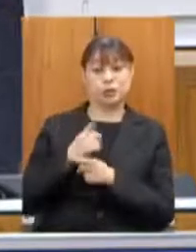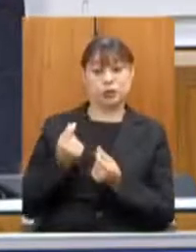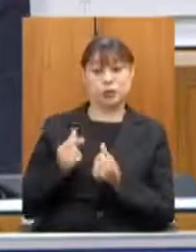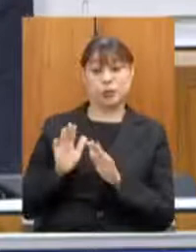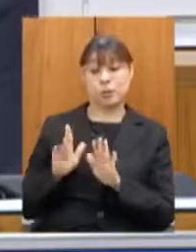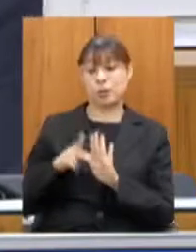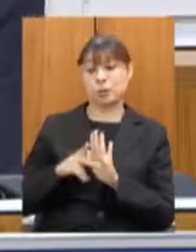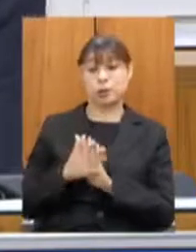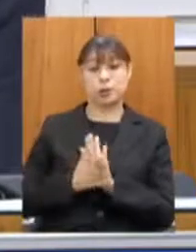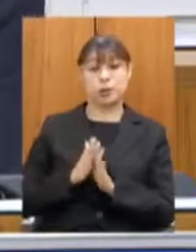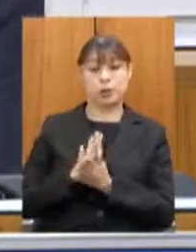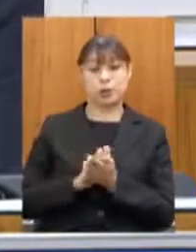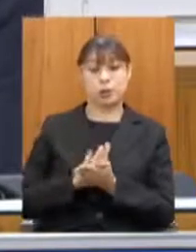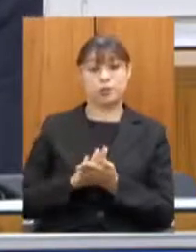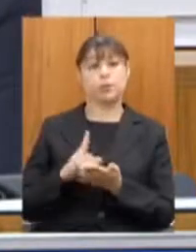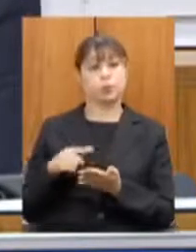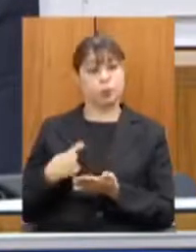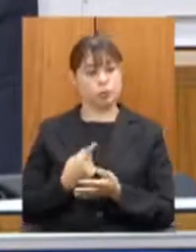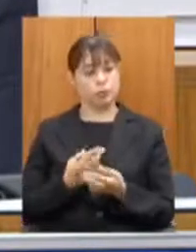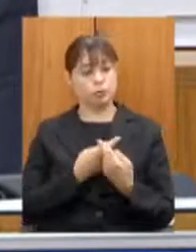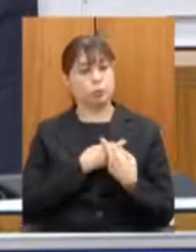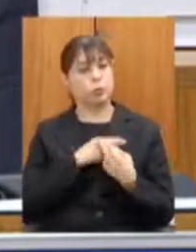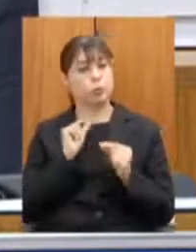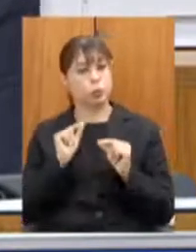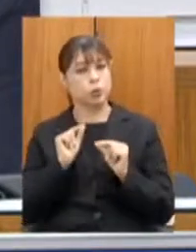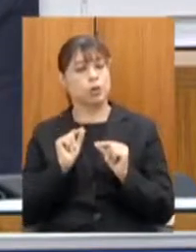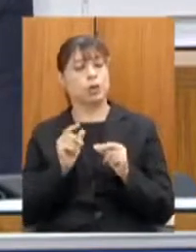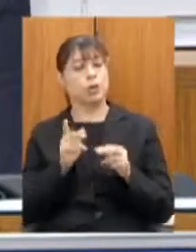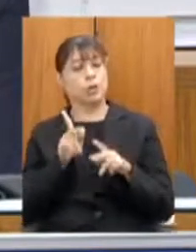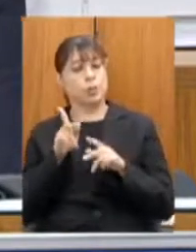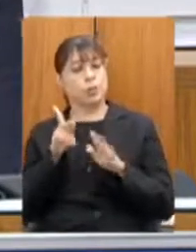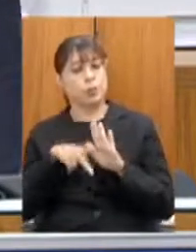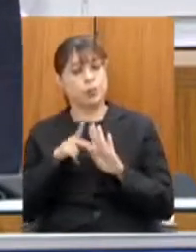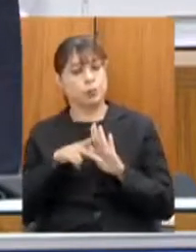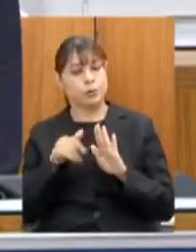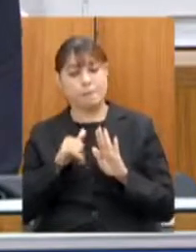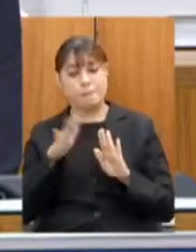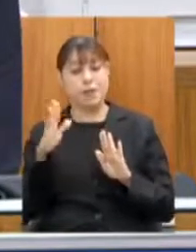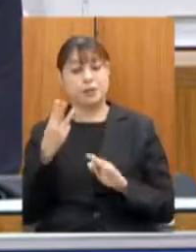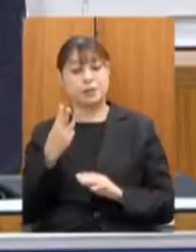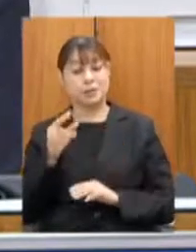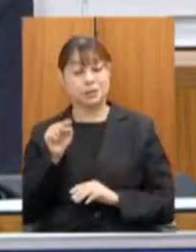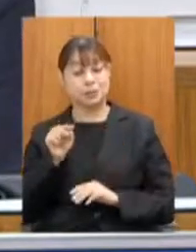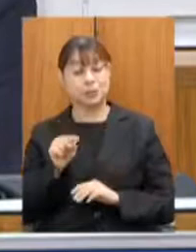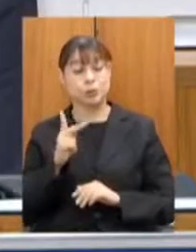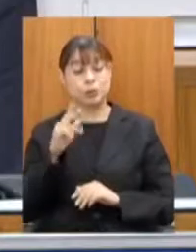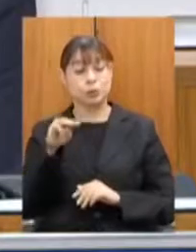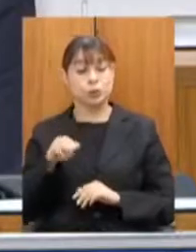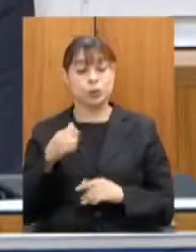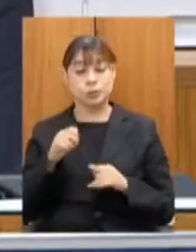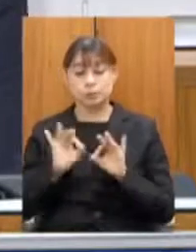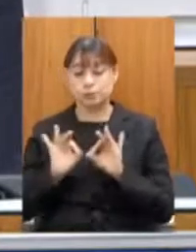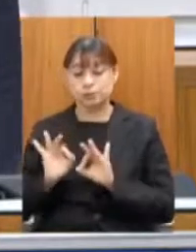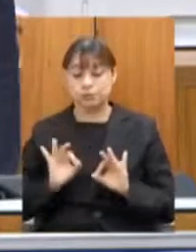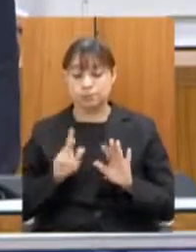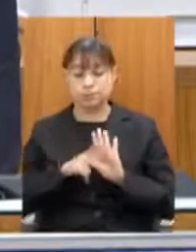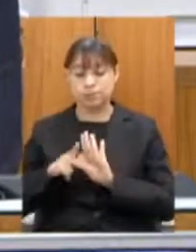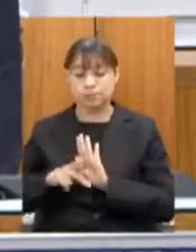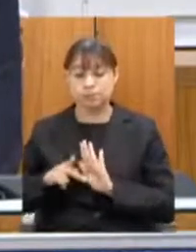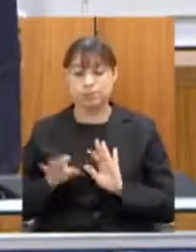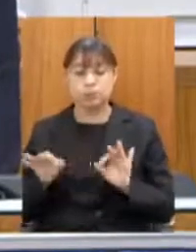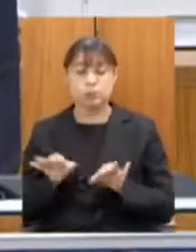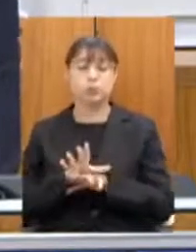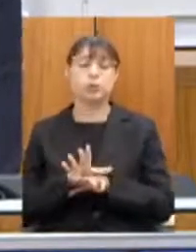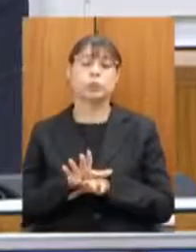projeto então o nosso papel aqui é deixar esses projetos mais de 3.000 quilômetros prontos para com qualquer recurso que estiver